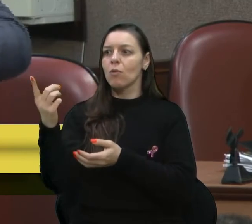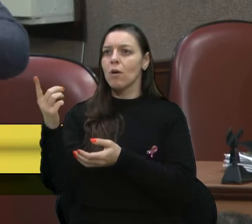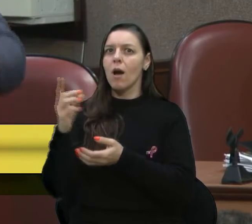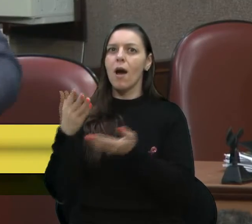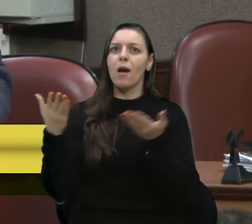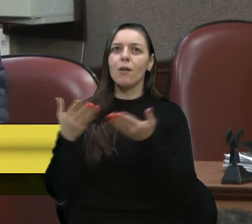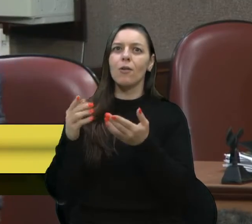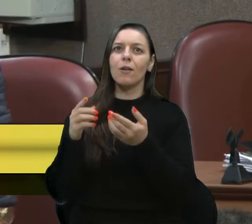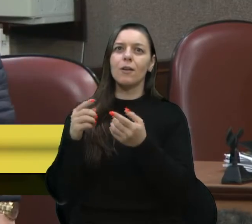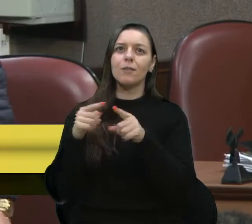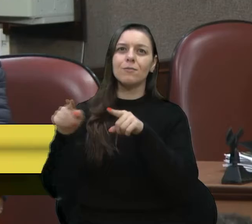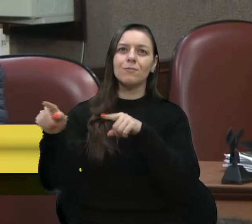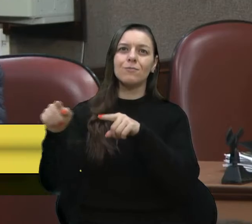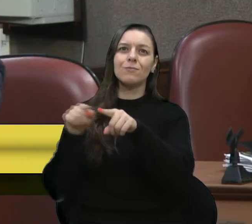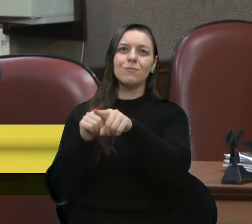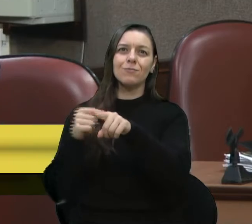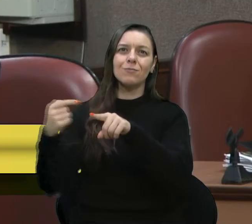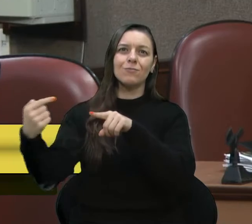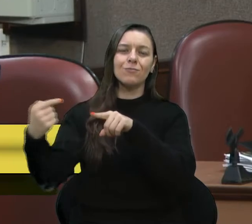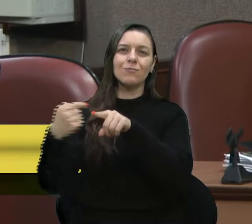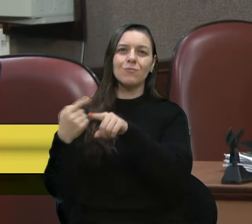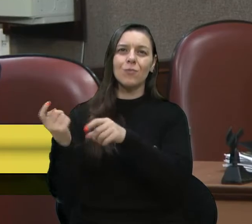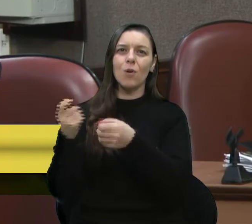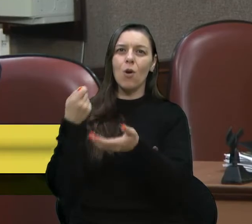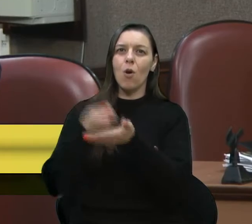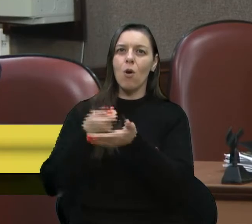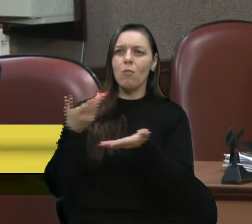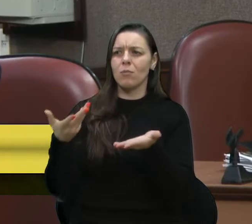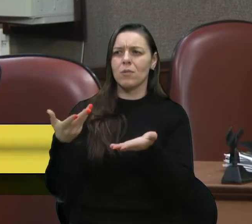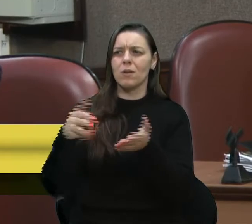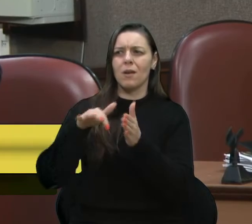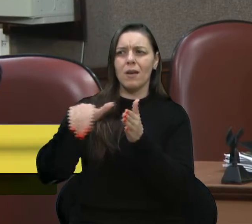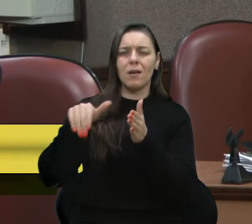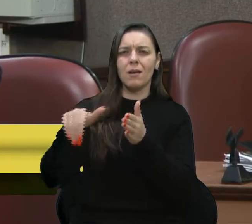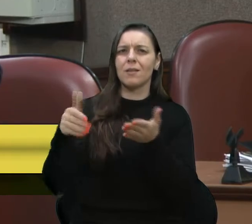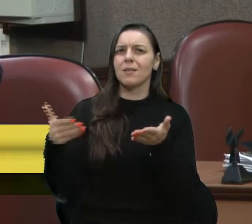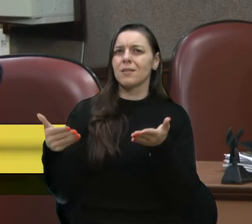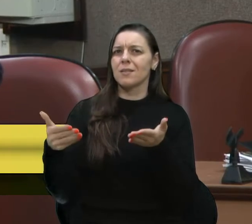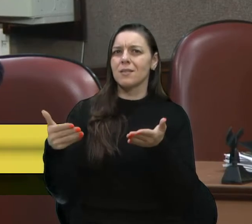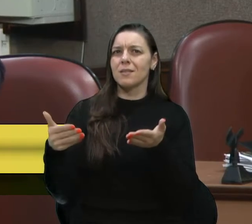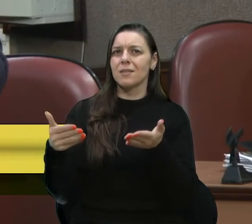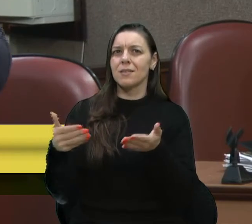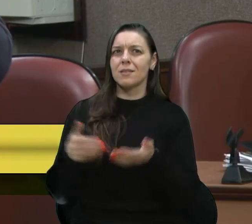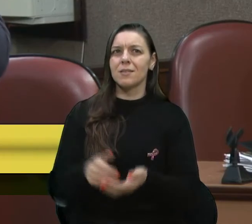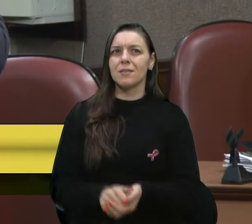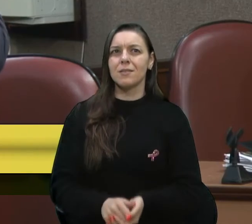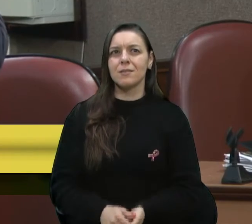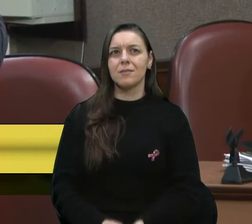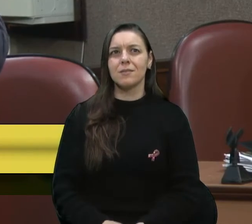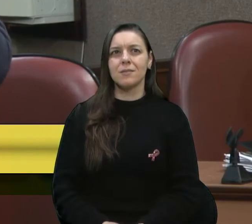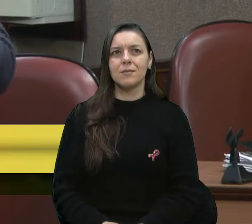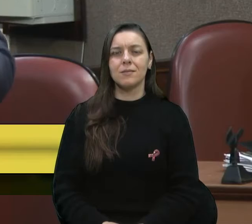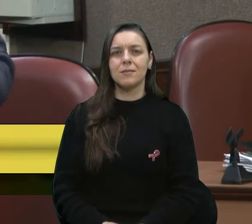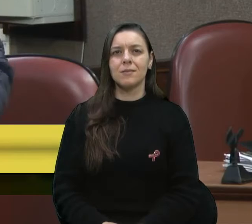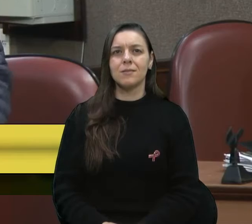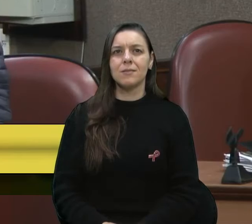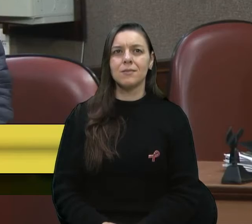retornar e cobrar os dois lados. E se isso não é arrecadação, é o quê, gente? Pelo amor de Deus,